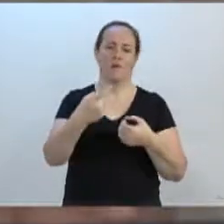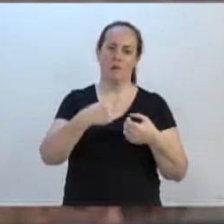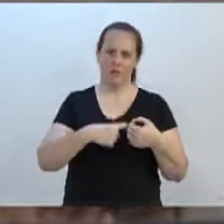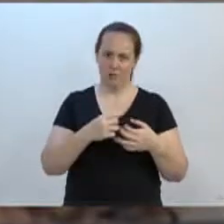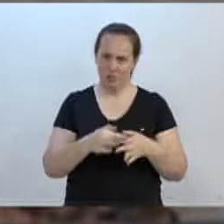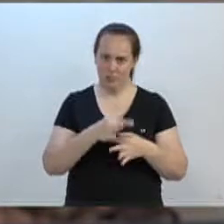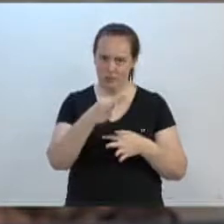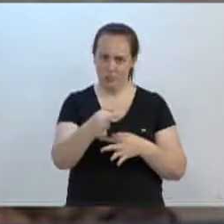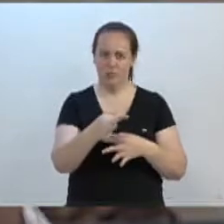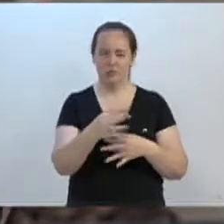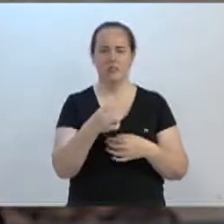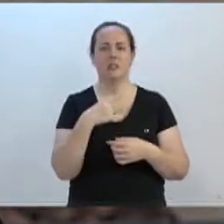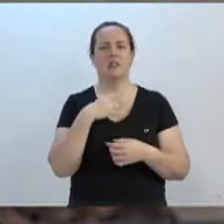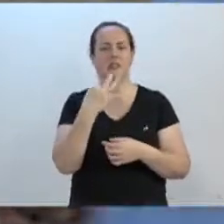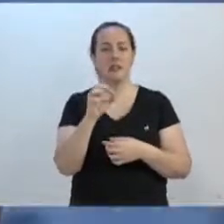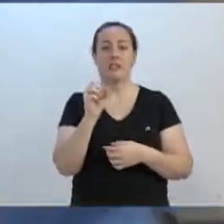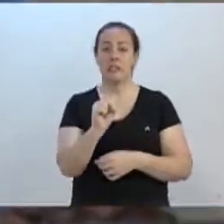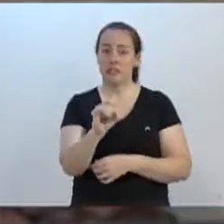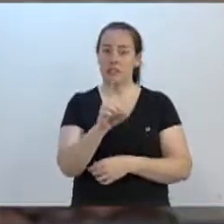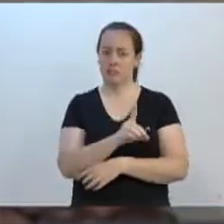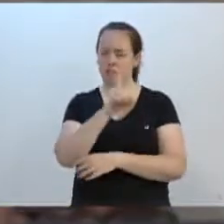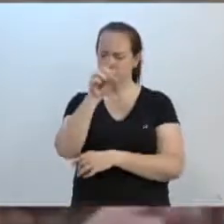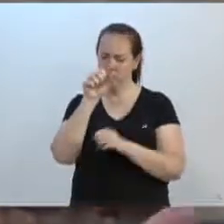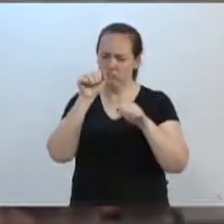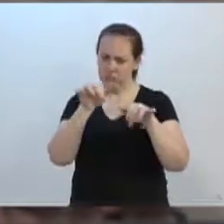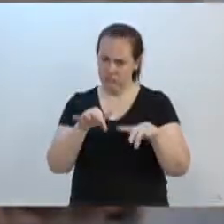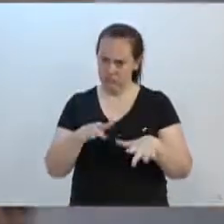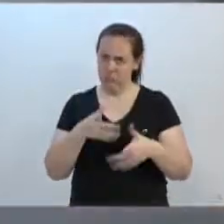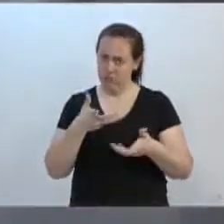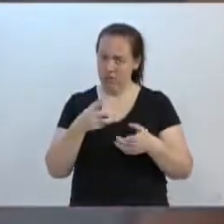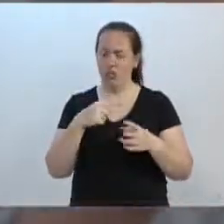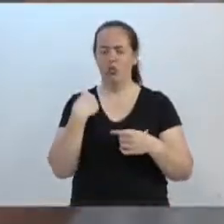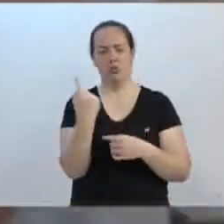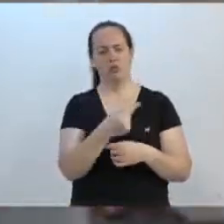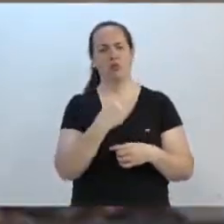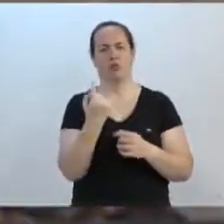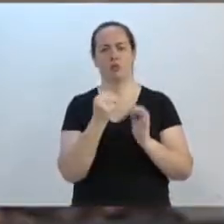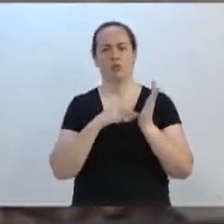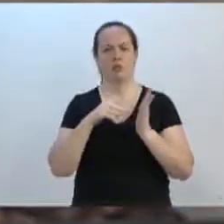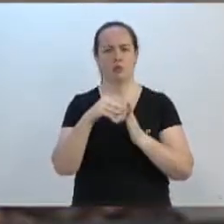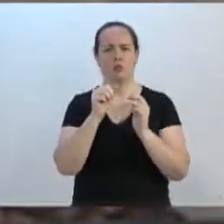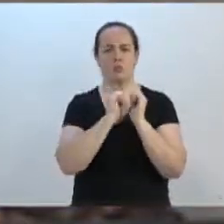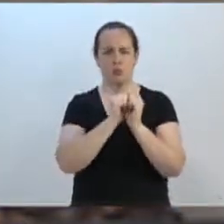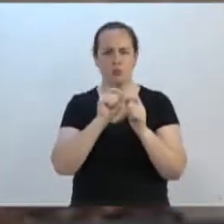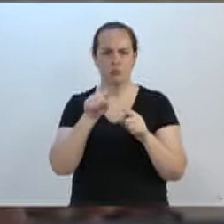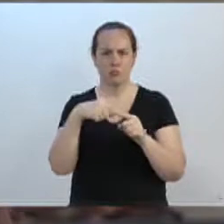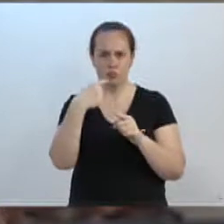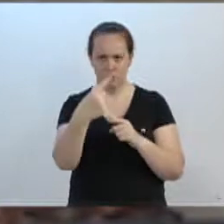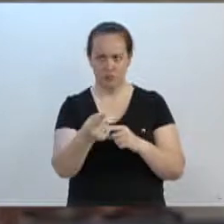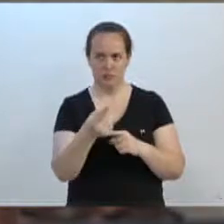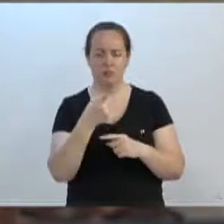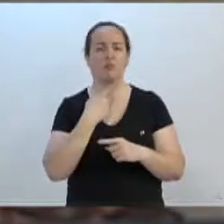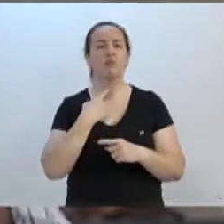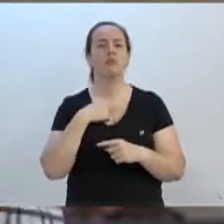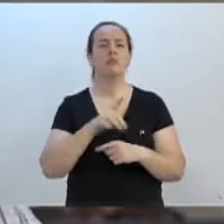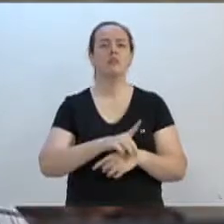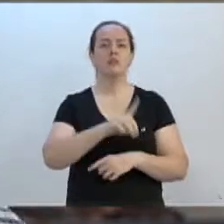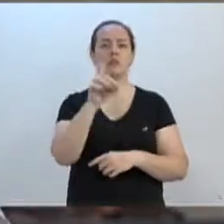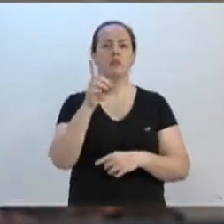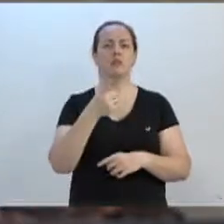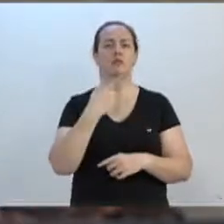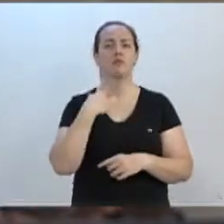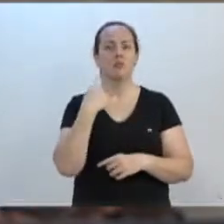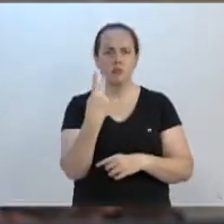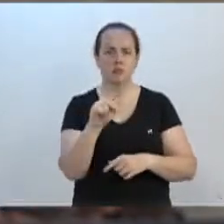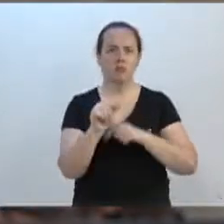certamente, se Deus quiser, todos estaremos juntos aqui na próxima legislatura. É a vontade de Deus, é a vontade